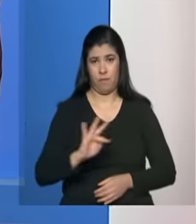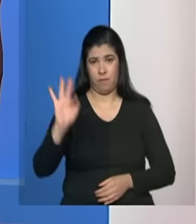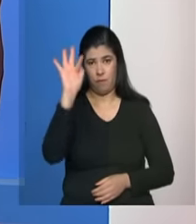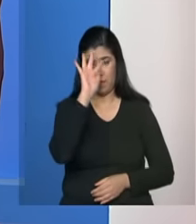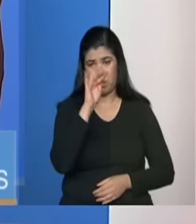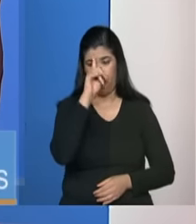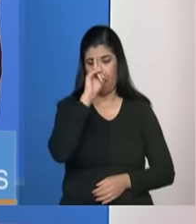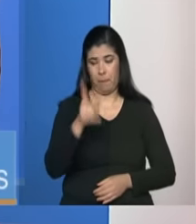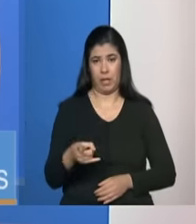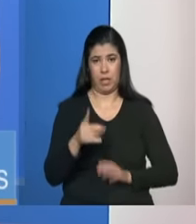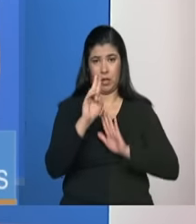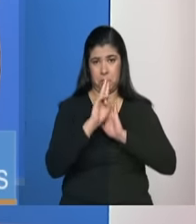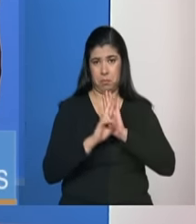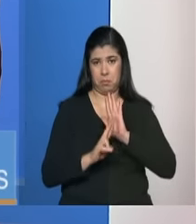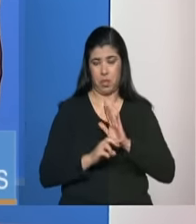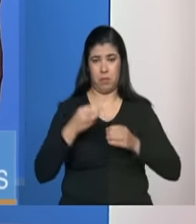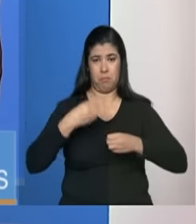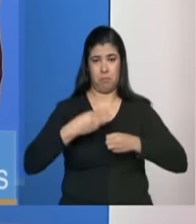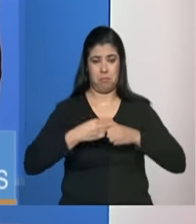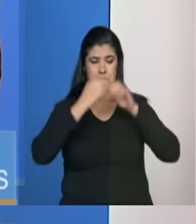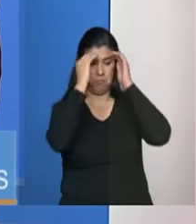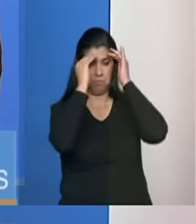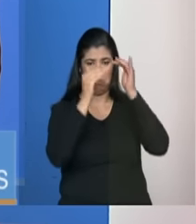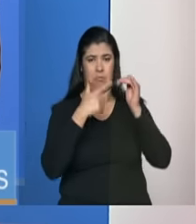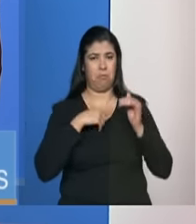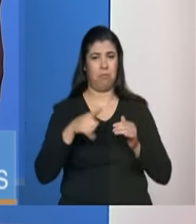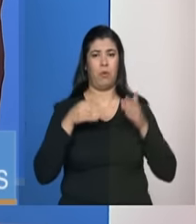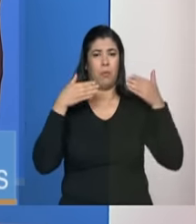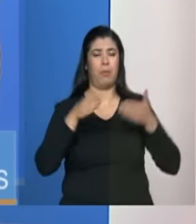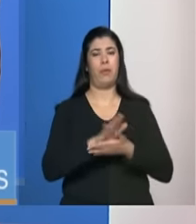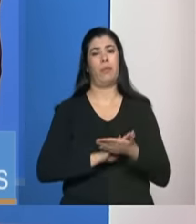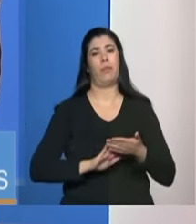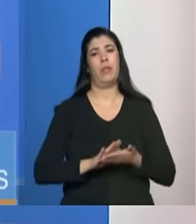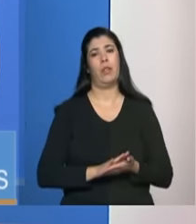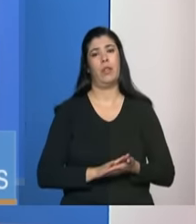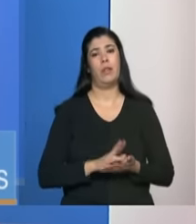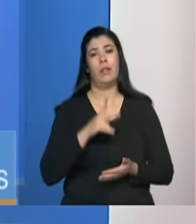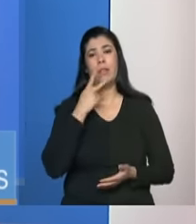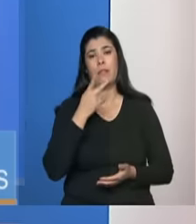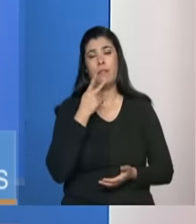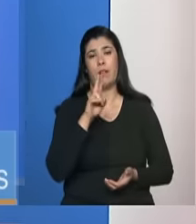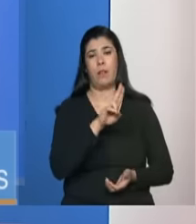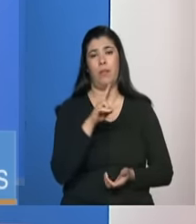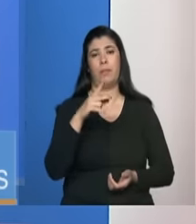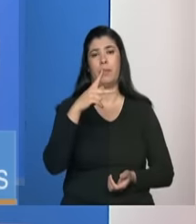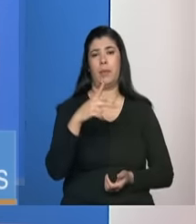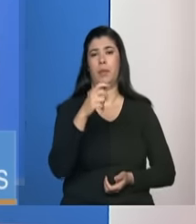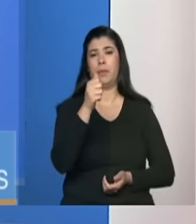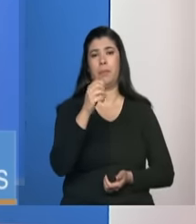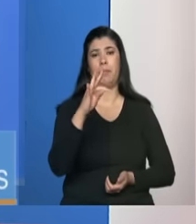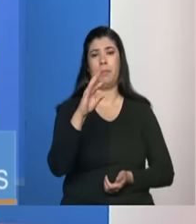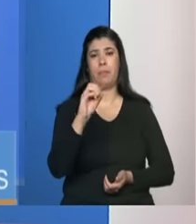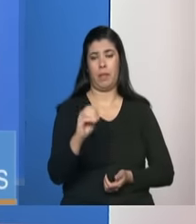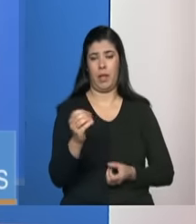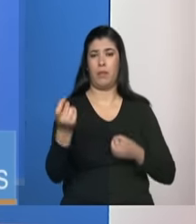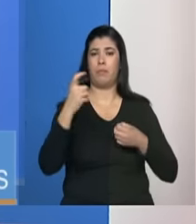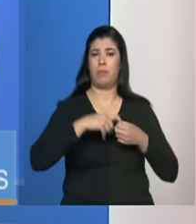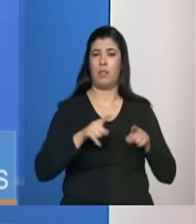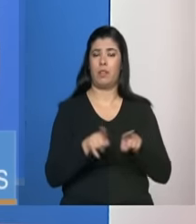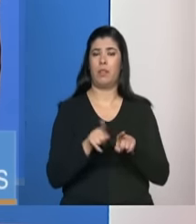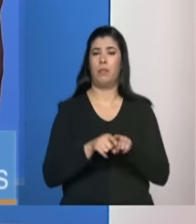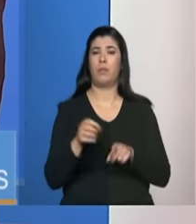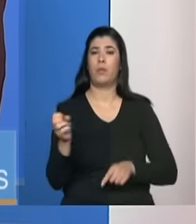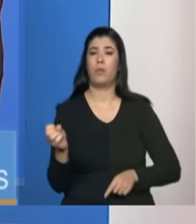sem uma construção democrática não era participativo então quando a gente fala pactuações a gente está falando também exatamente desse novo